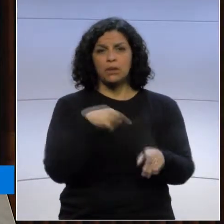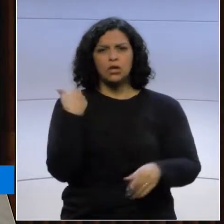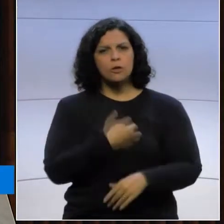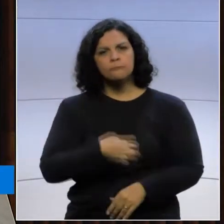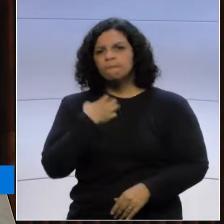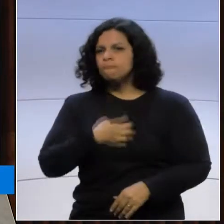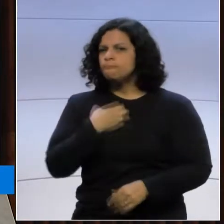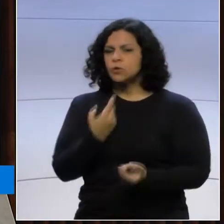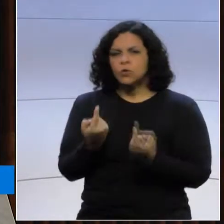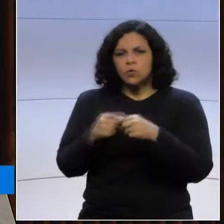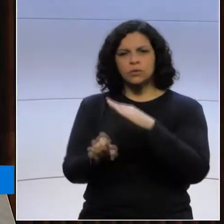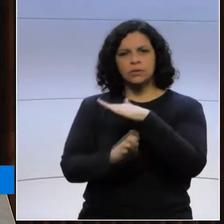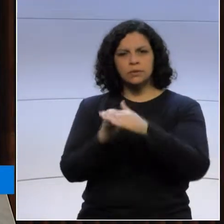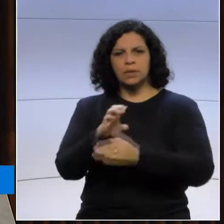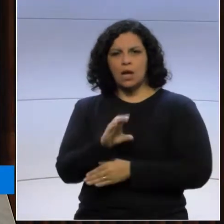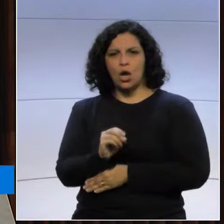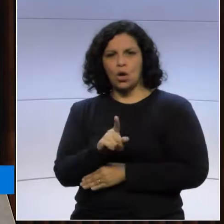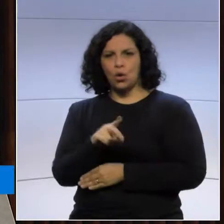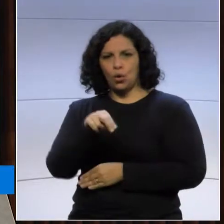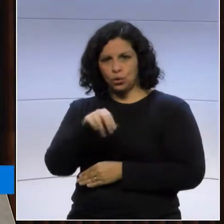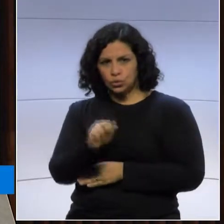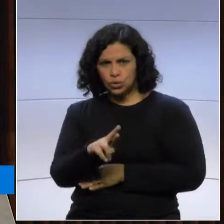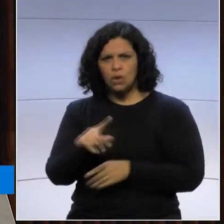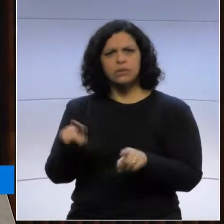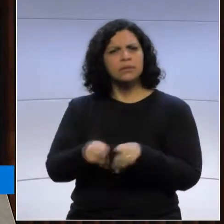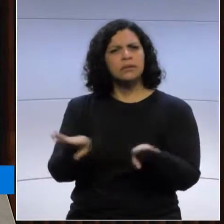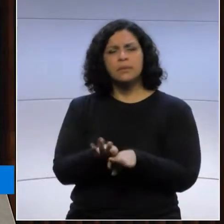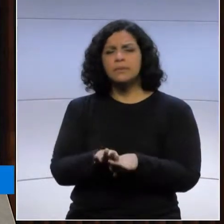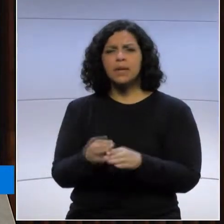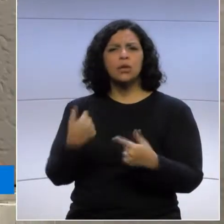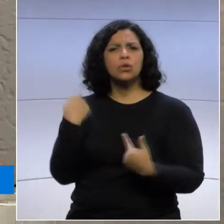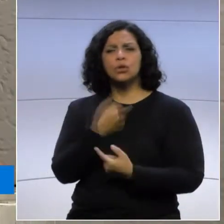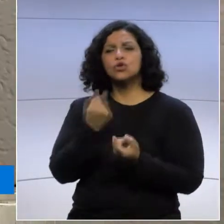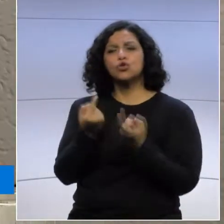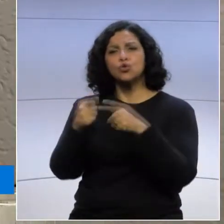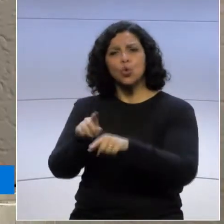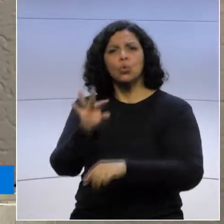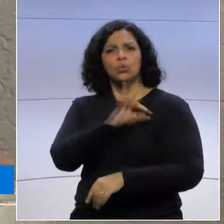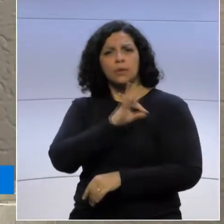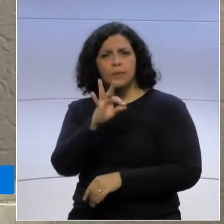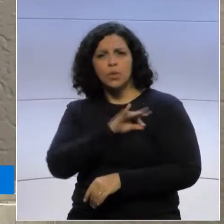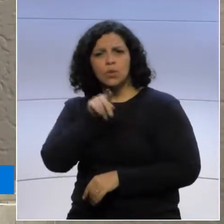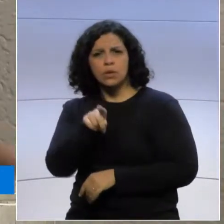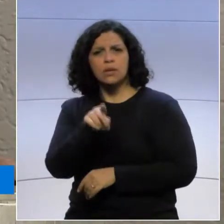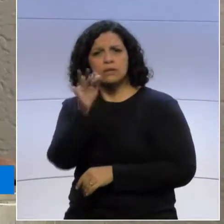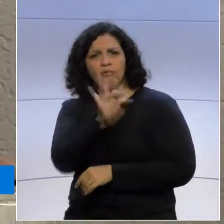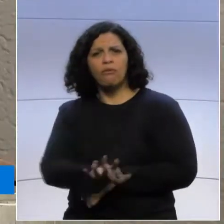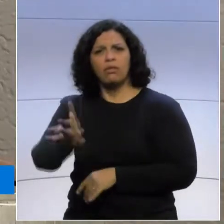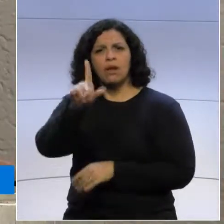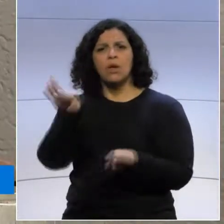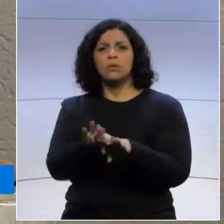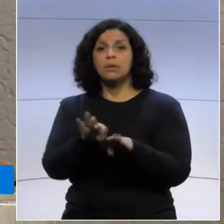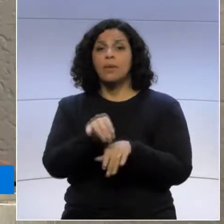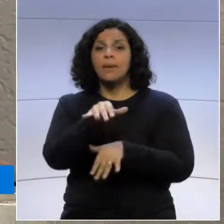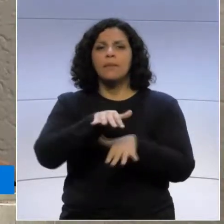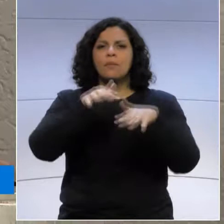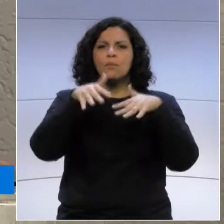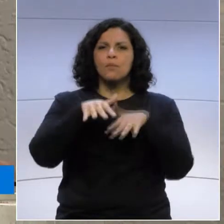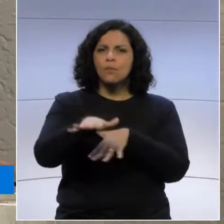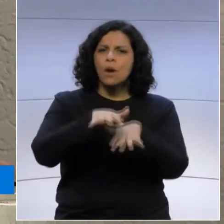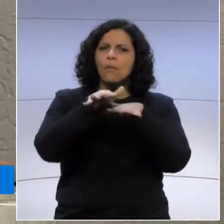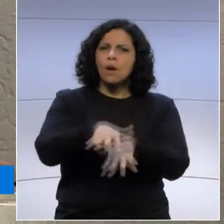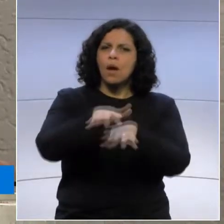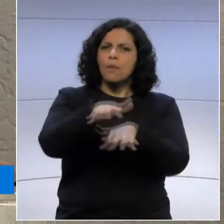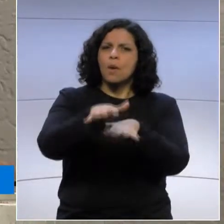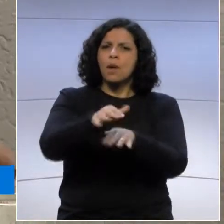que a Econorte vem fazendo, o nosso repúdio contra a atitude da Polícia Rodoviária Federal, que acabou com o manifesto inteiramente pacífico, que ia